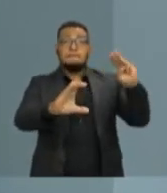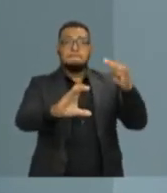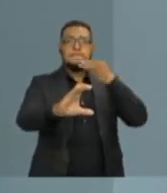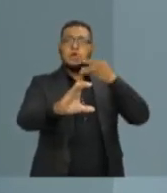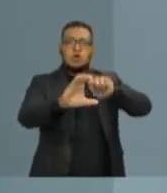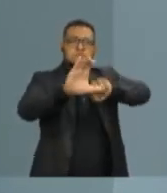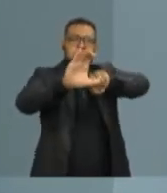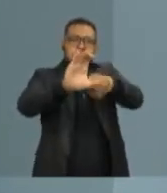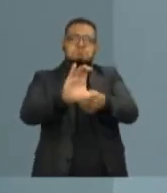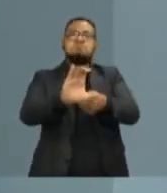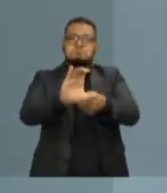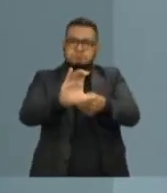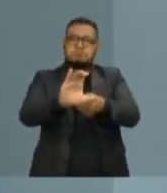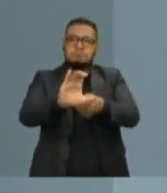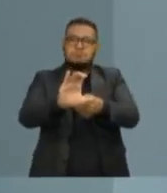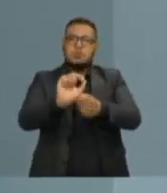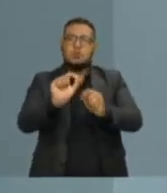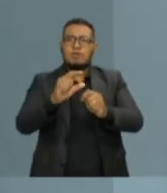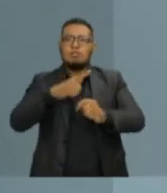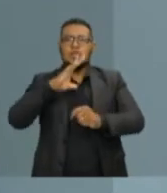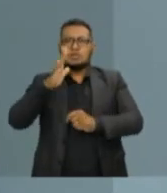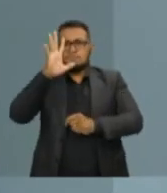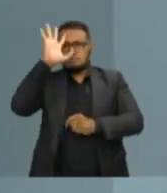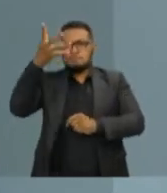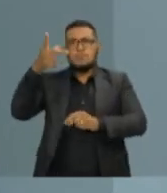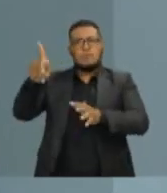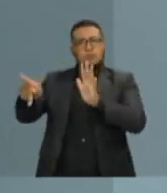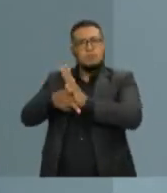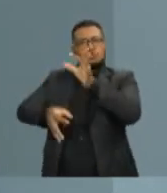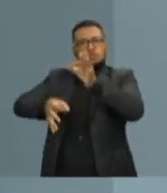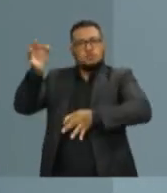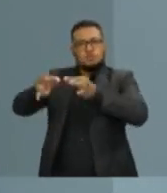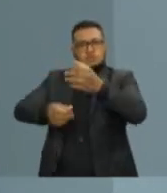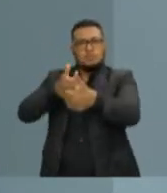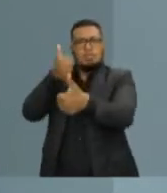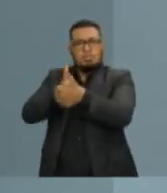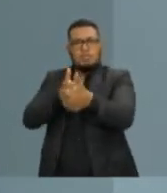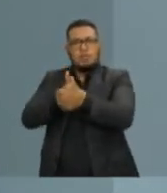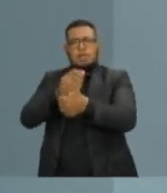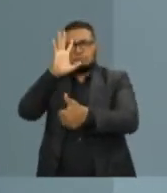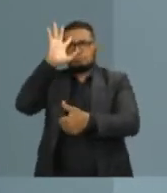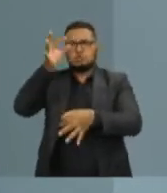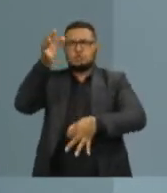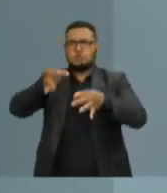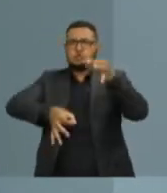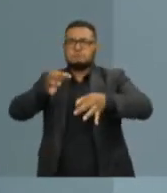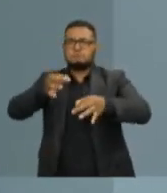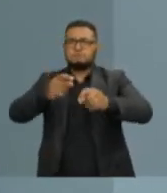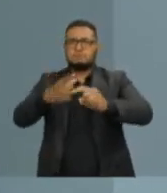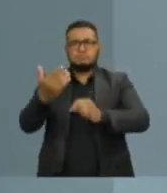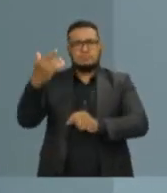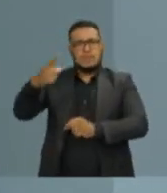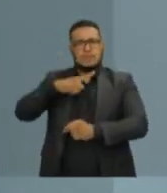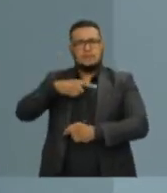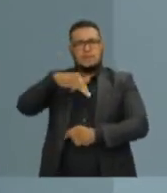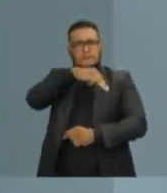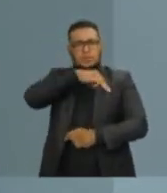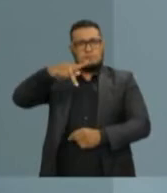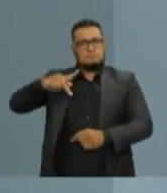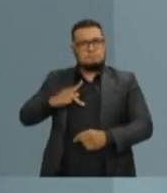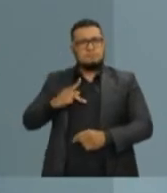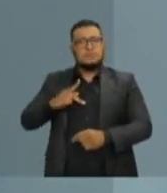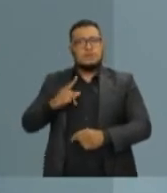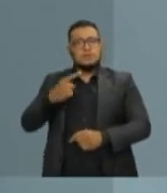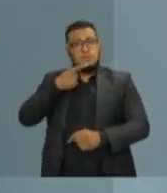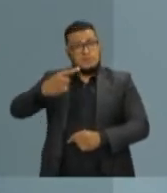decisões do Tribunal de Justiça e decisões da Justiça Federal. Recentemente, houve um parecer do Ministério Público Federal, na